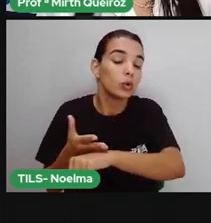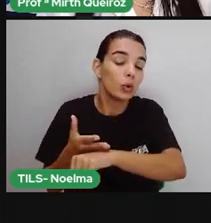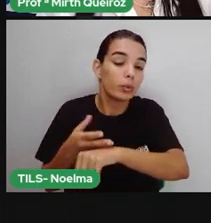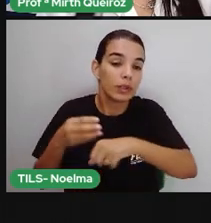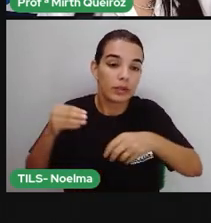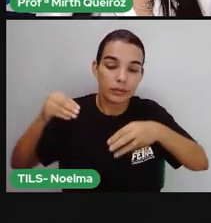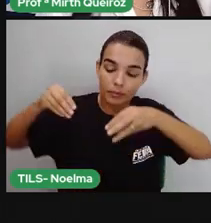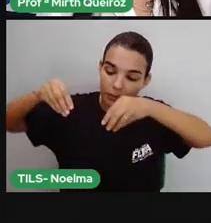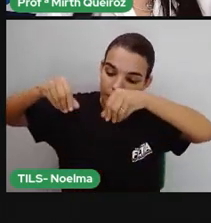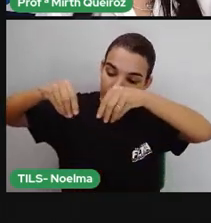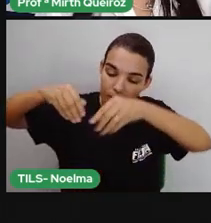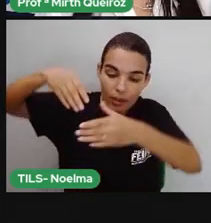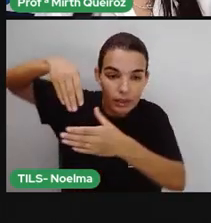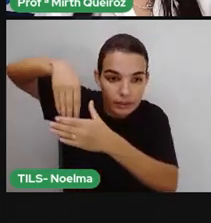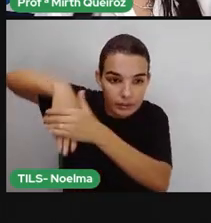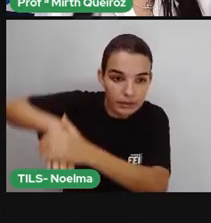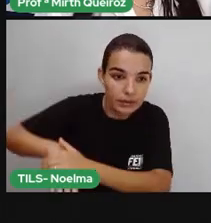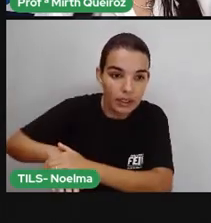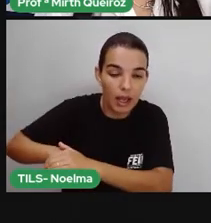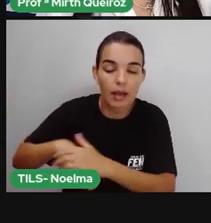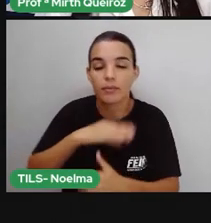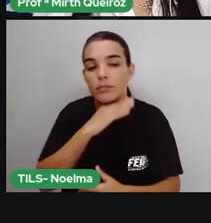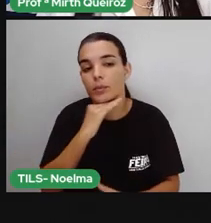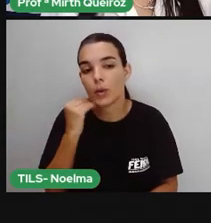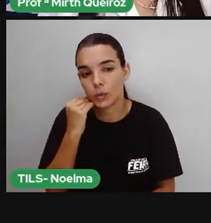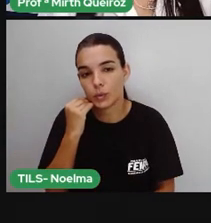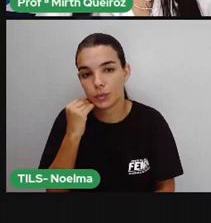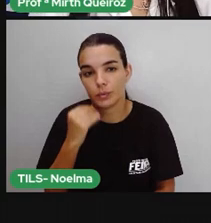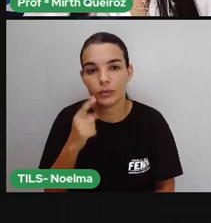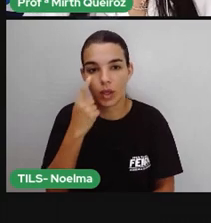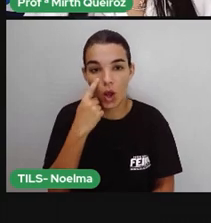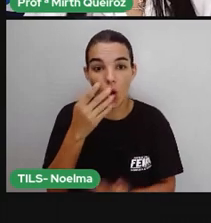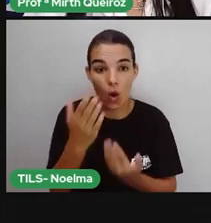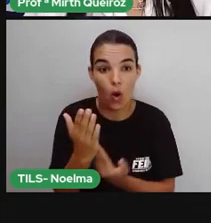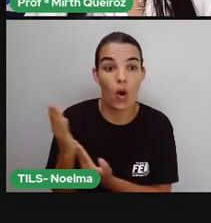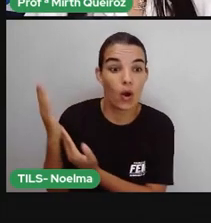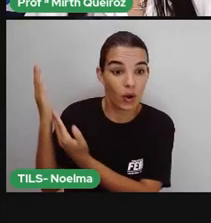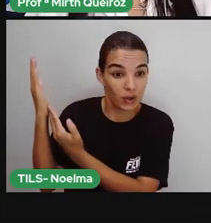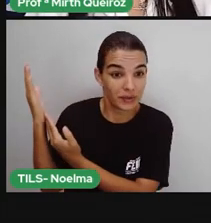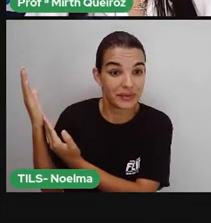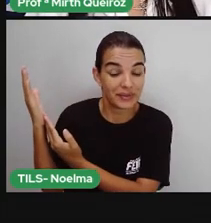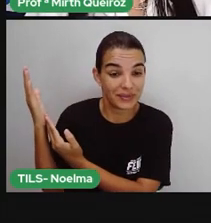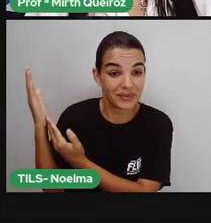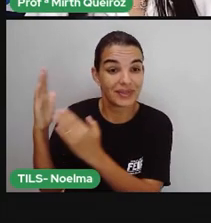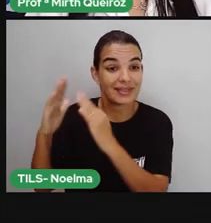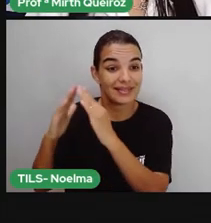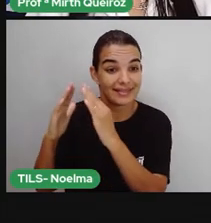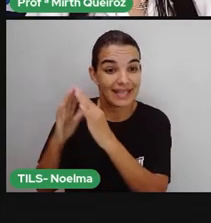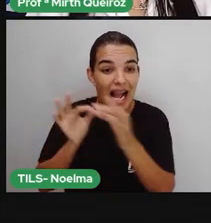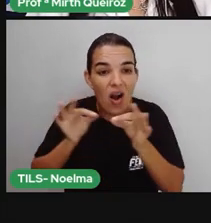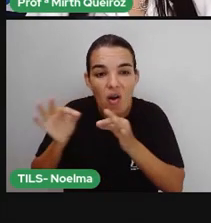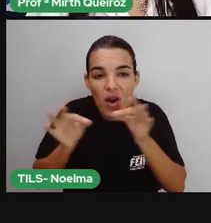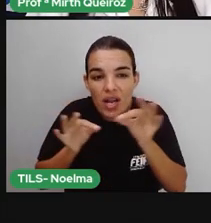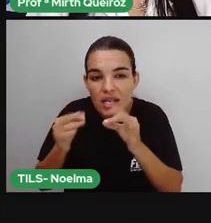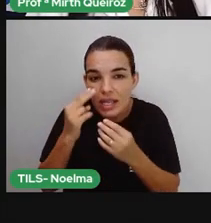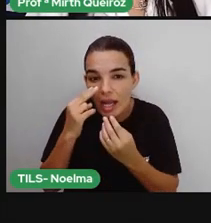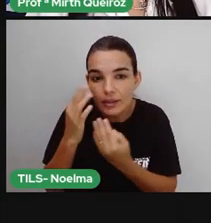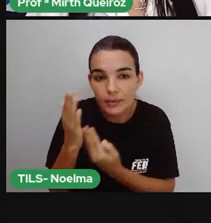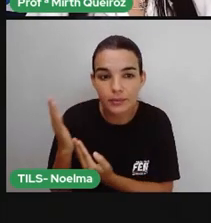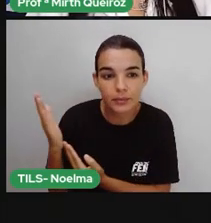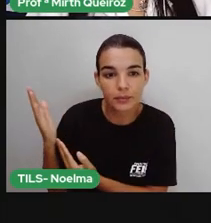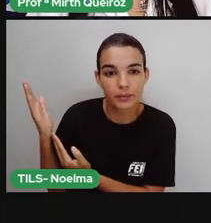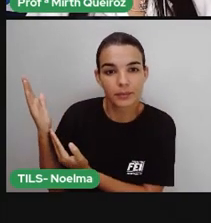os cultos religiosos. E aí ficava assim, ó. A casa grande, a senzala,